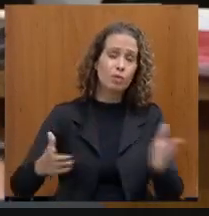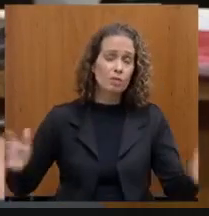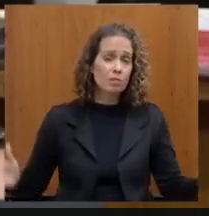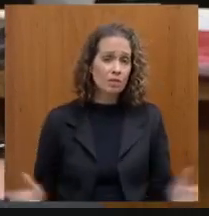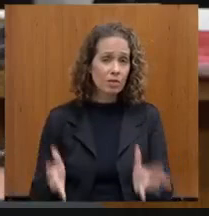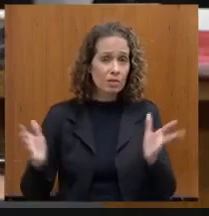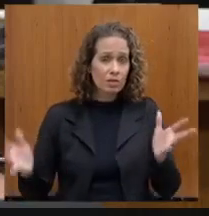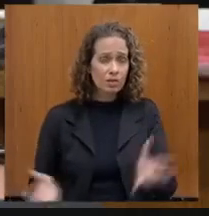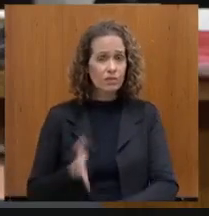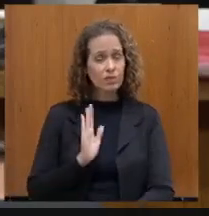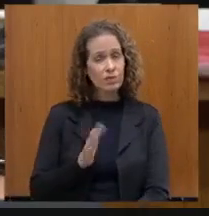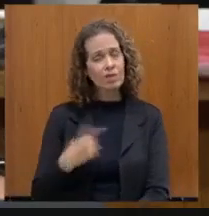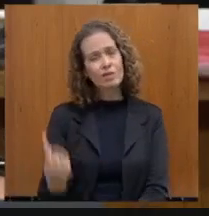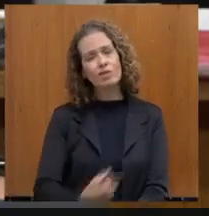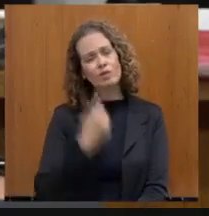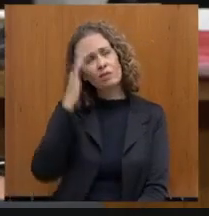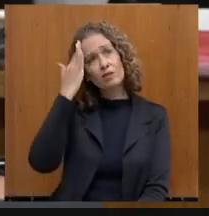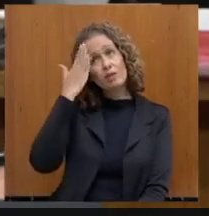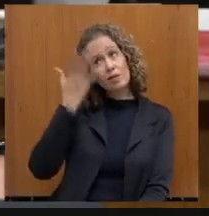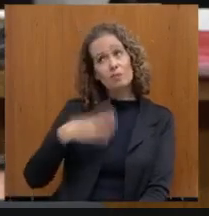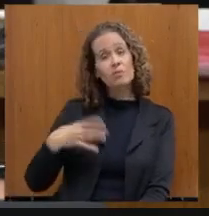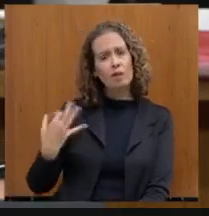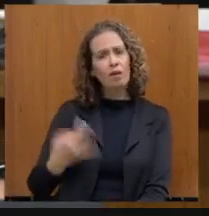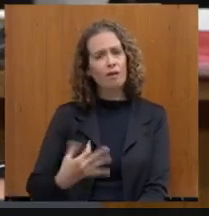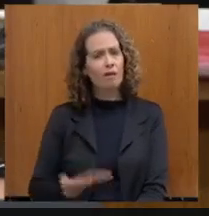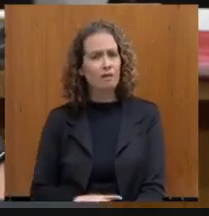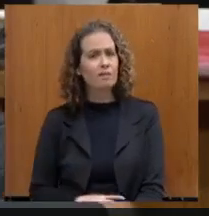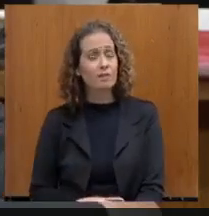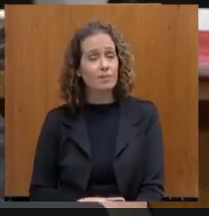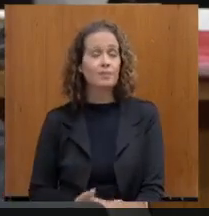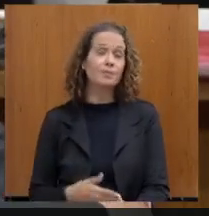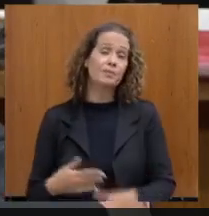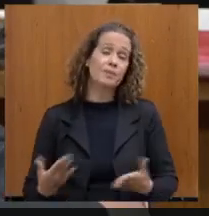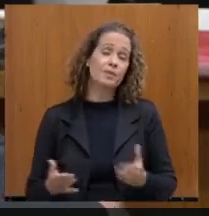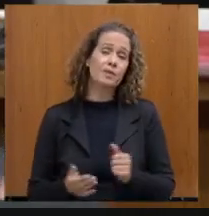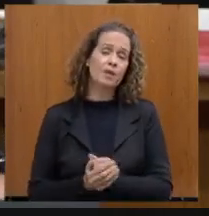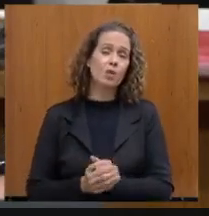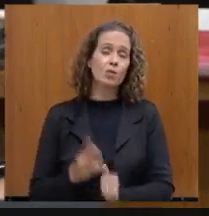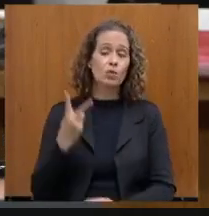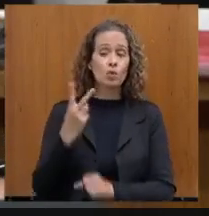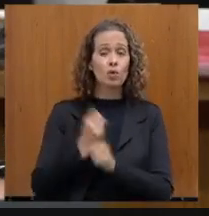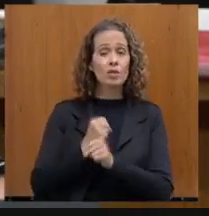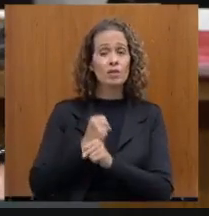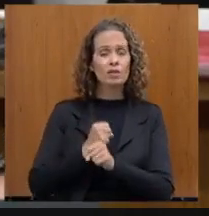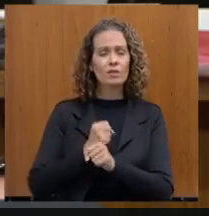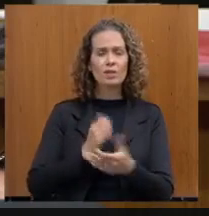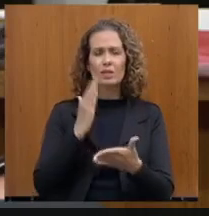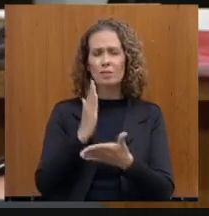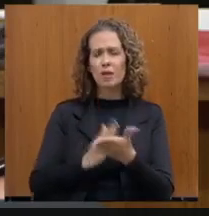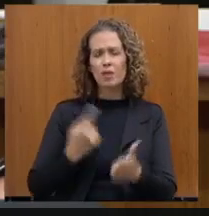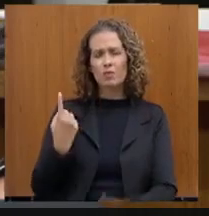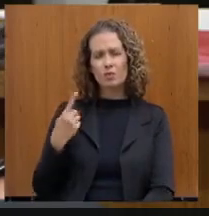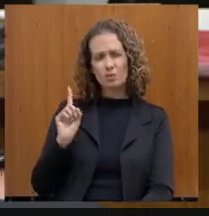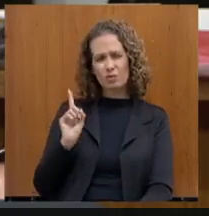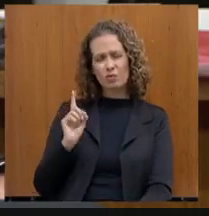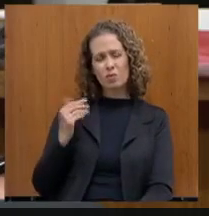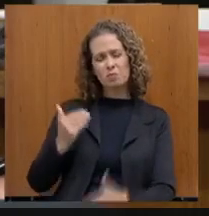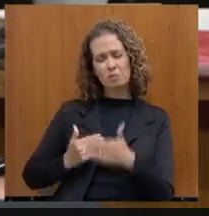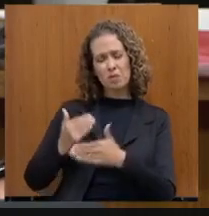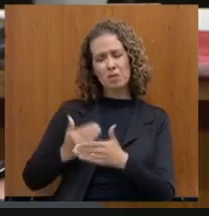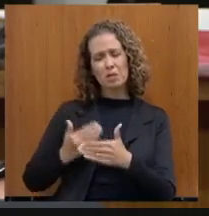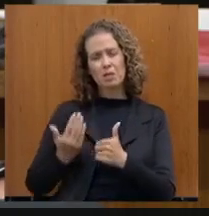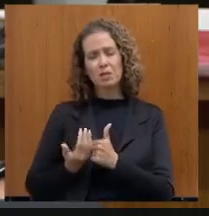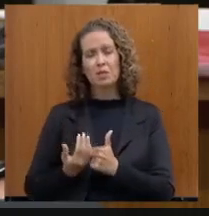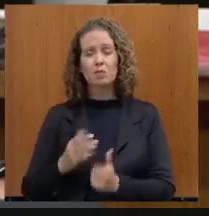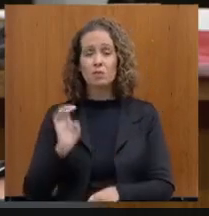em que a gente entende que está correto. Tanto é que, nos últimos dois anos e meio, o Estado trouxe, em acordo